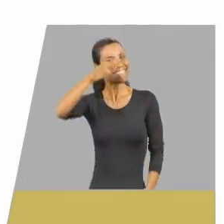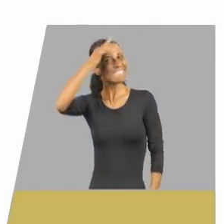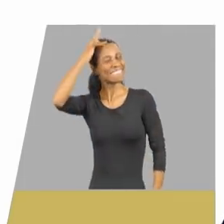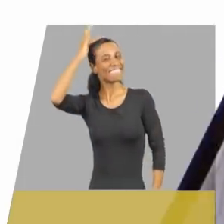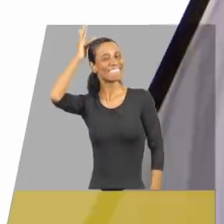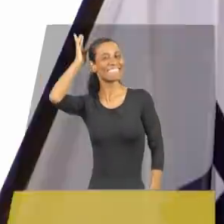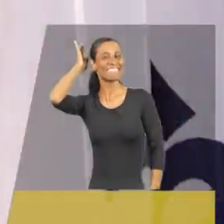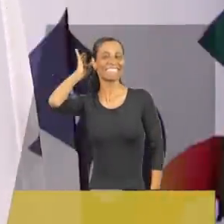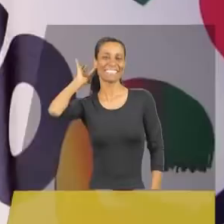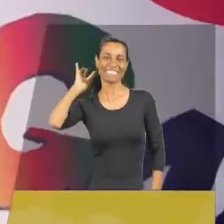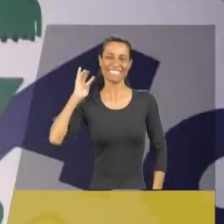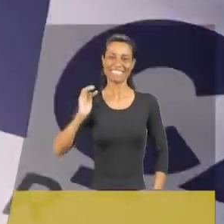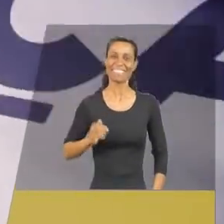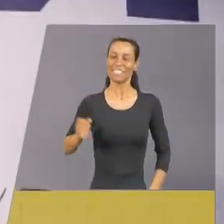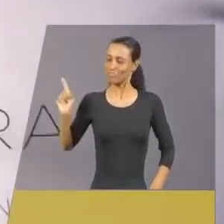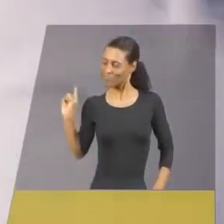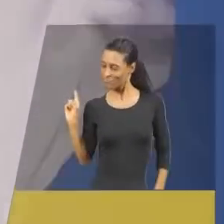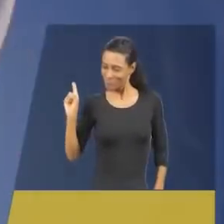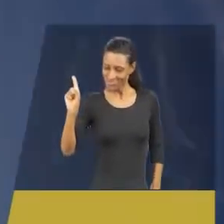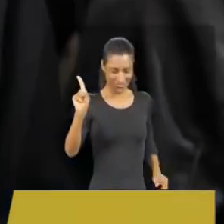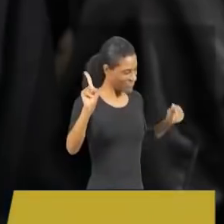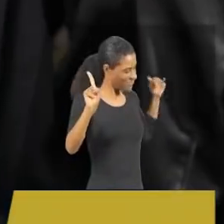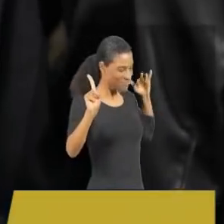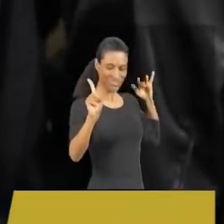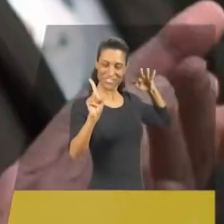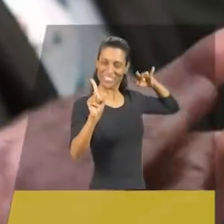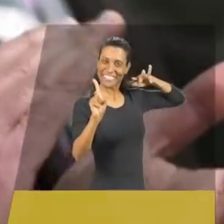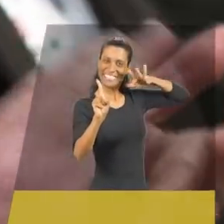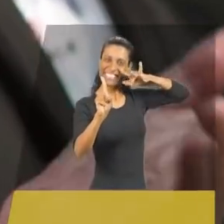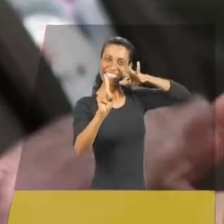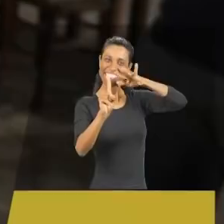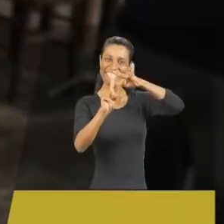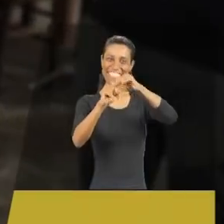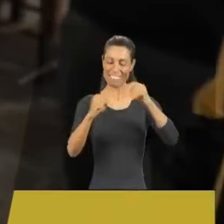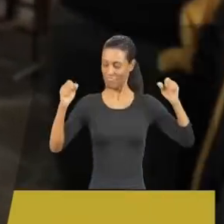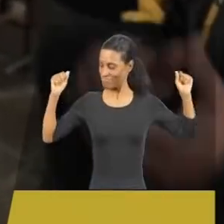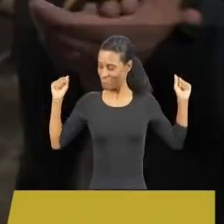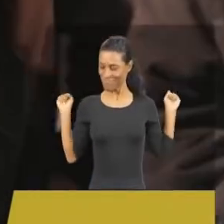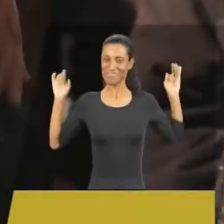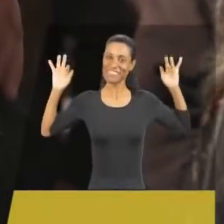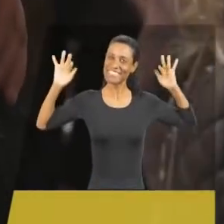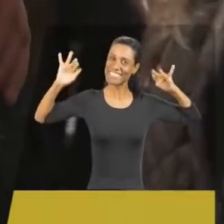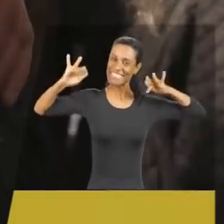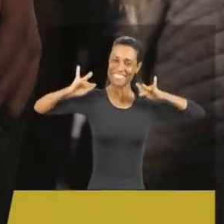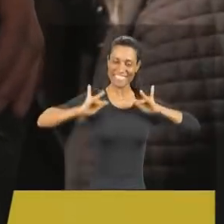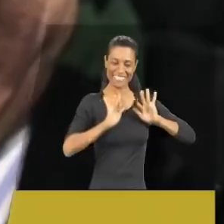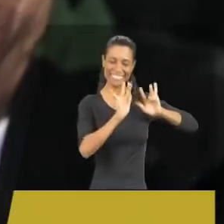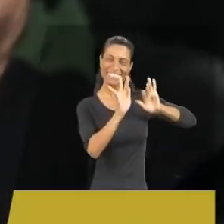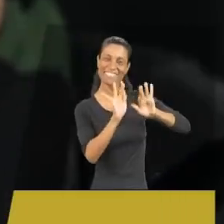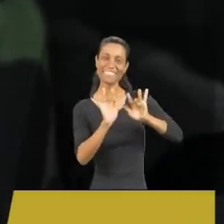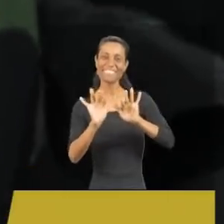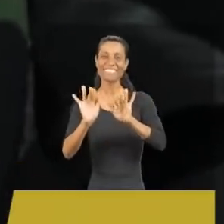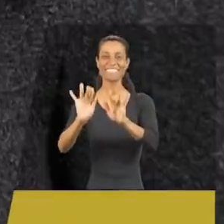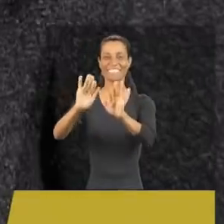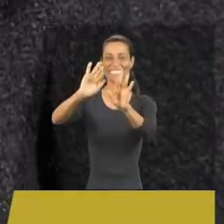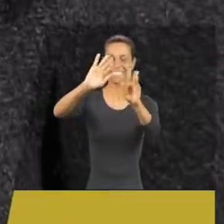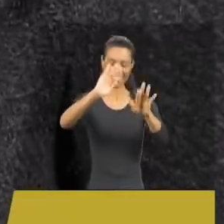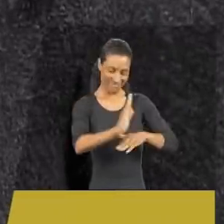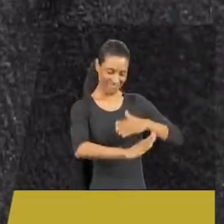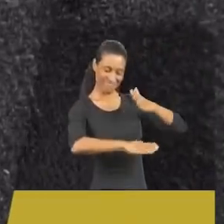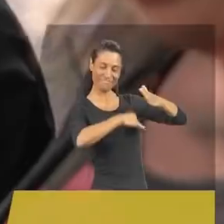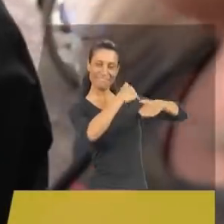Fogaça. Vamos em frente com Fogaça, minha gente. Vamos em frente com